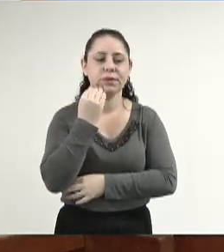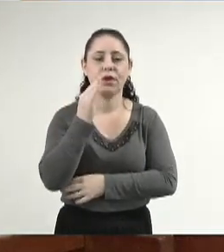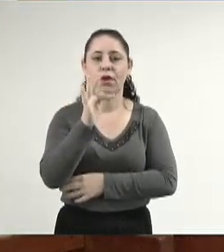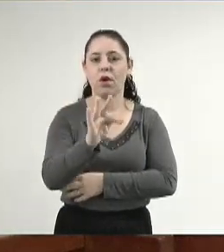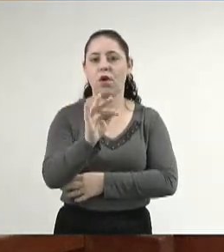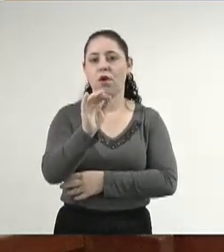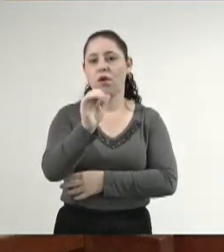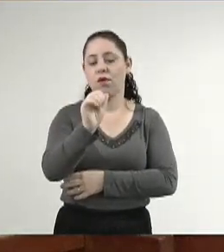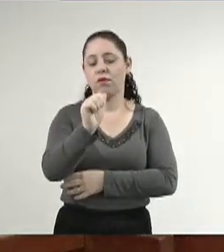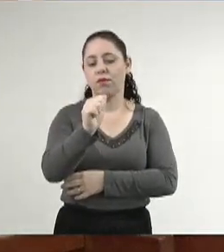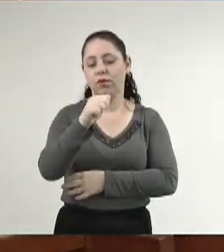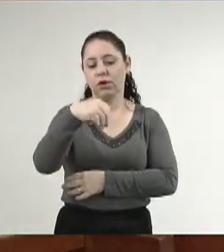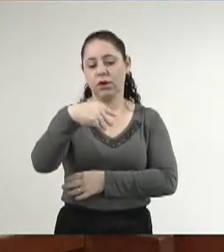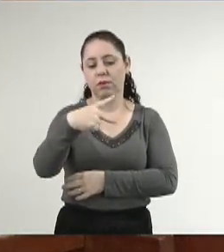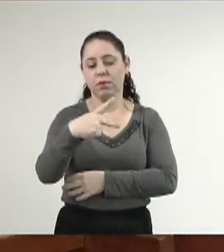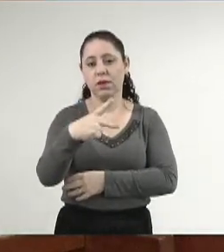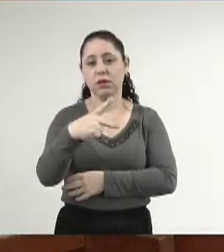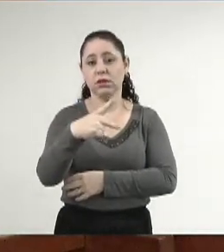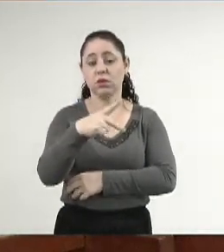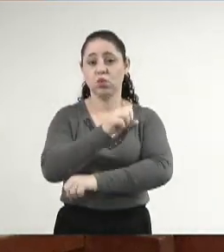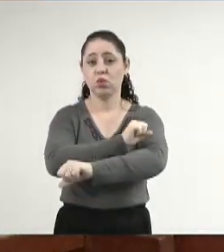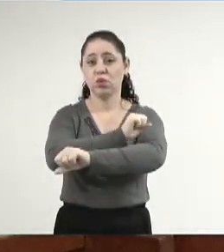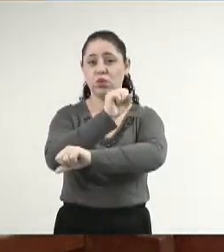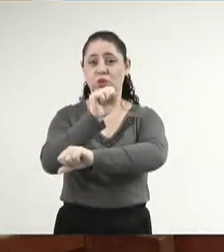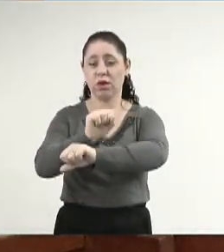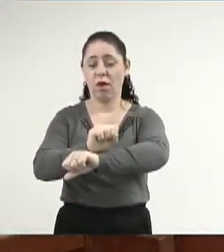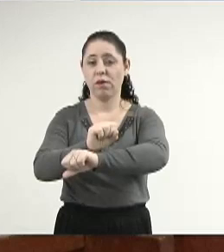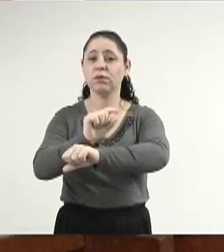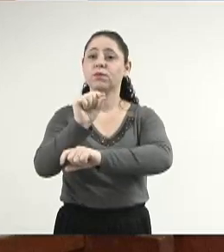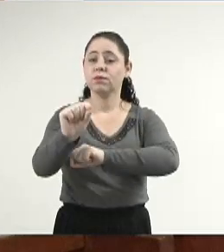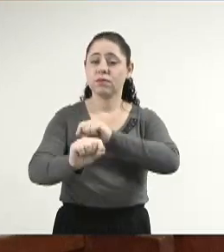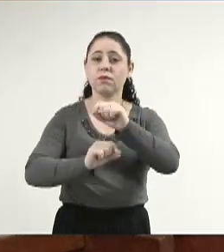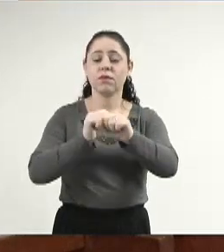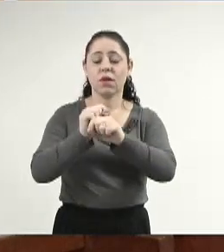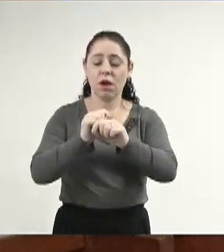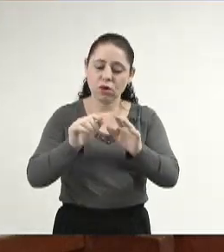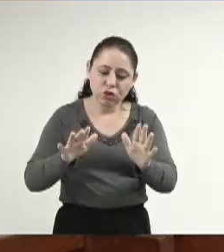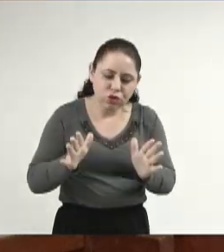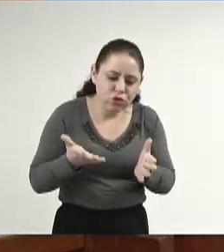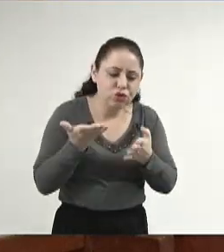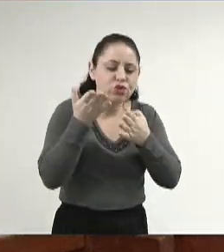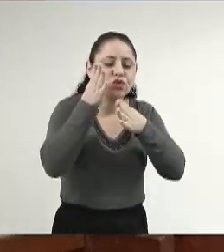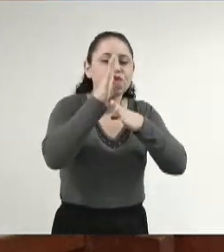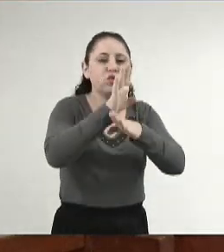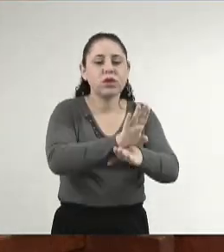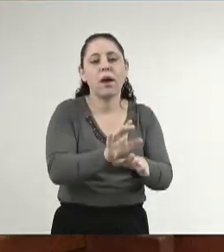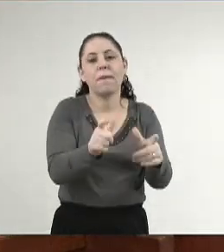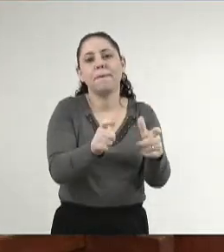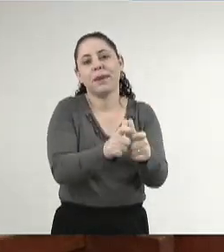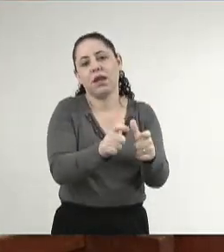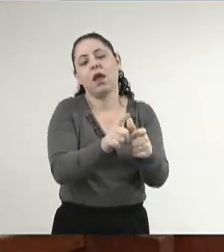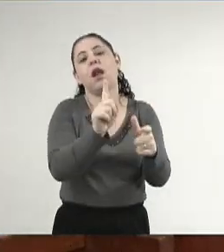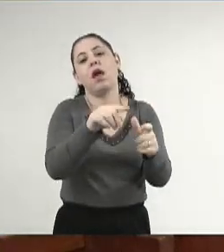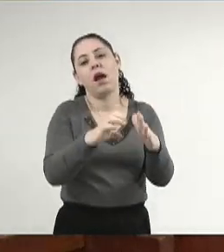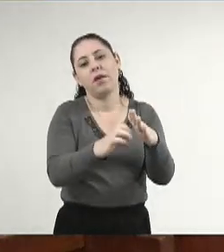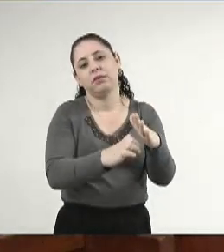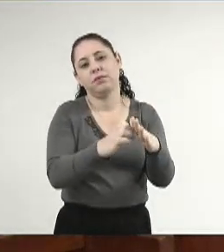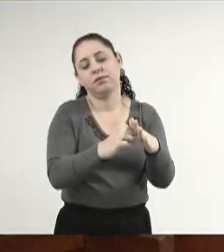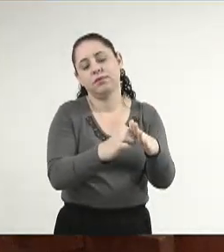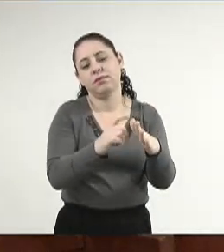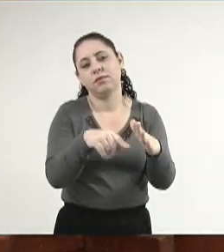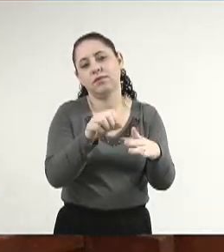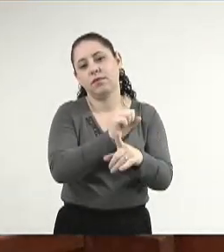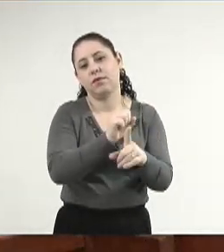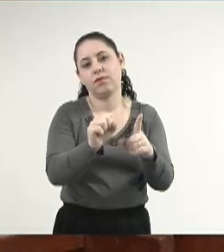FAMP, que vem lá do Sebrae para oxigenar o pequeno, que, na verdade, quem mais gera emprego realmente no nosso